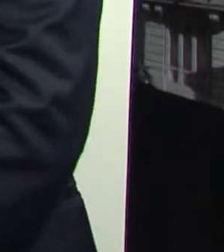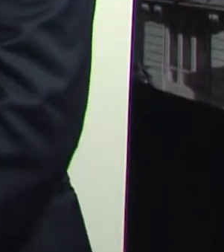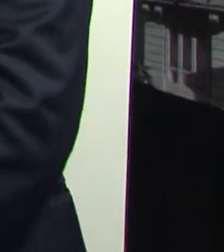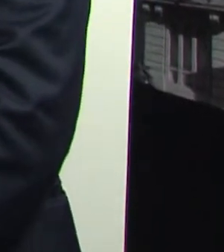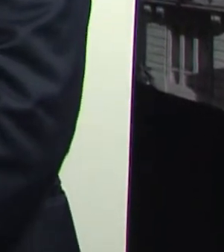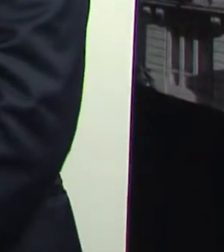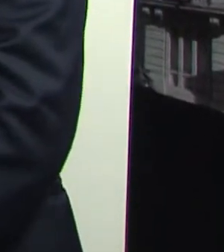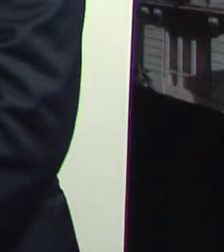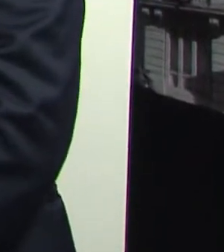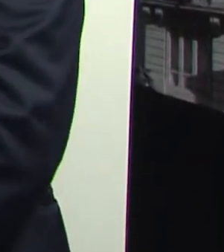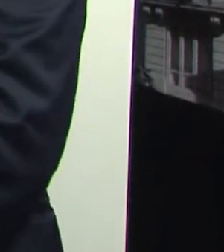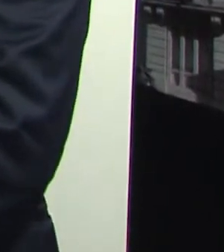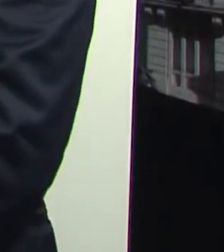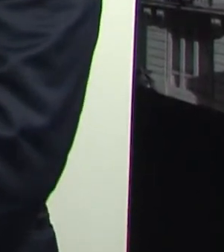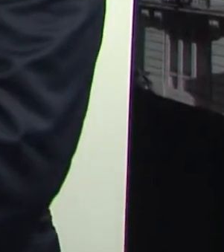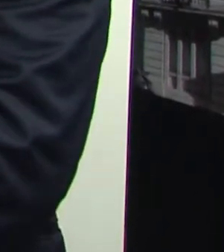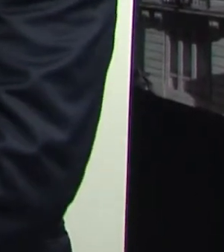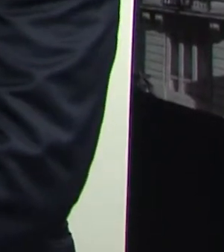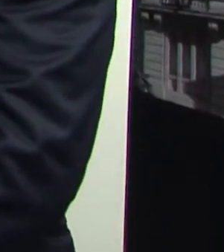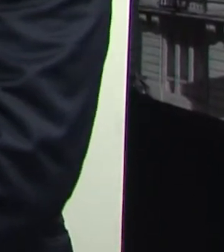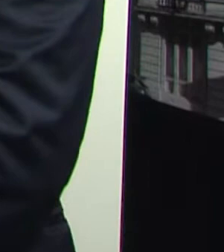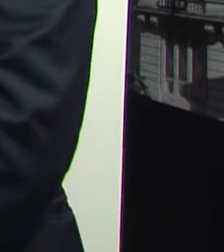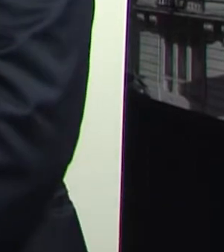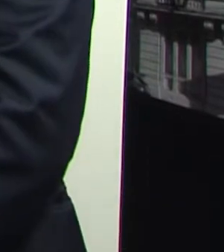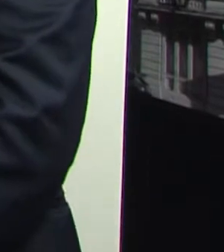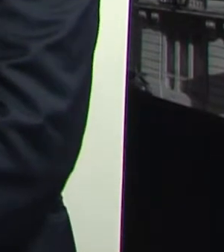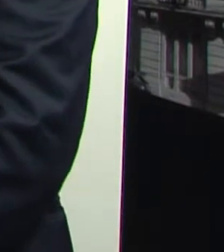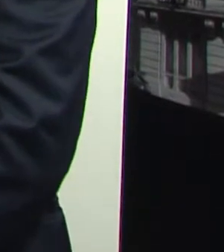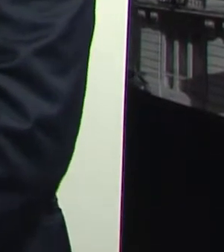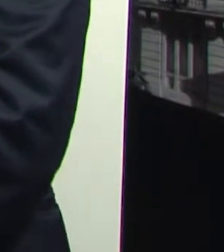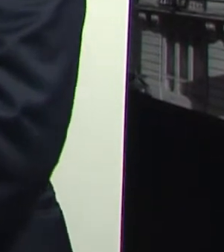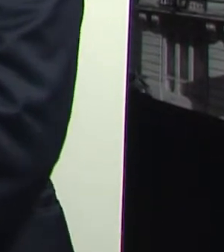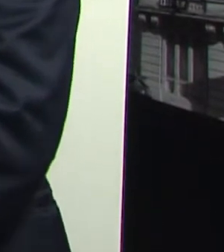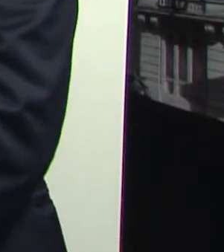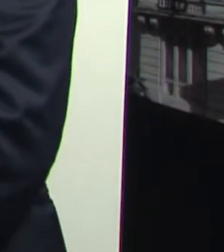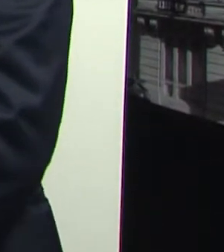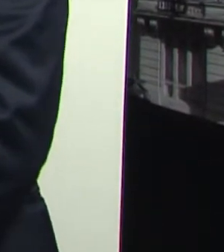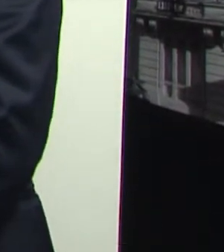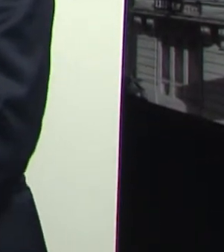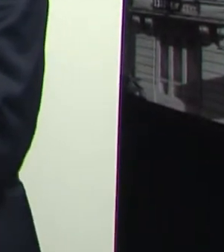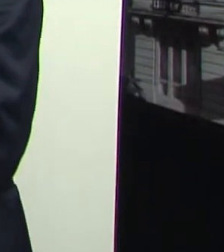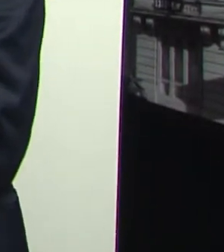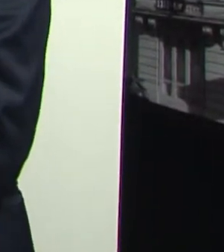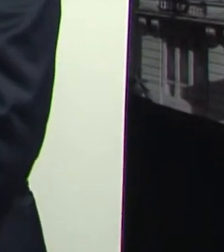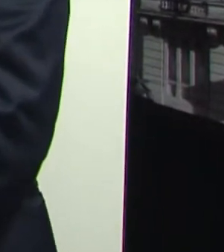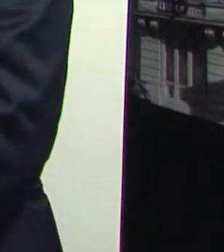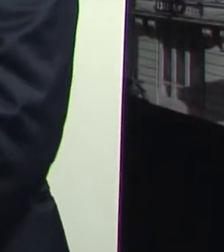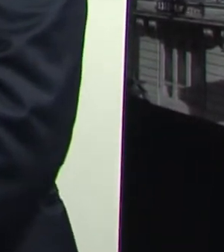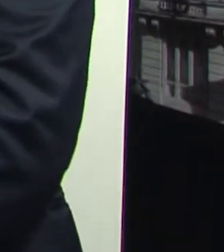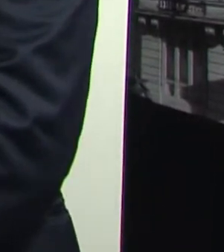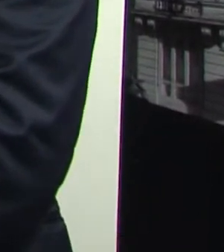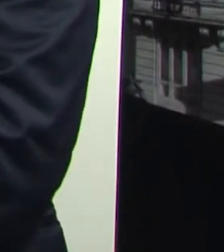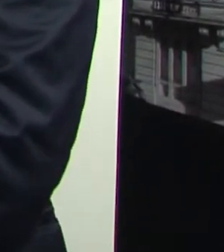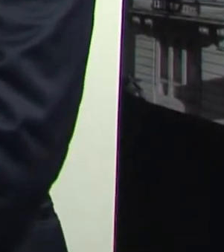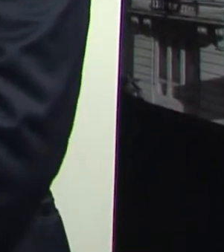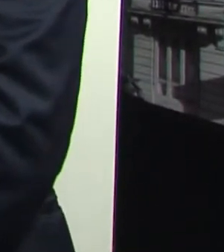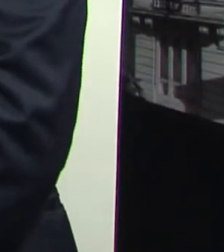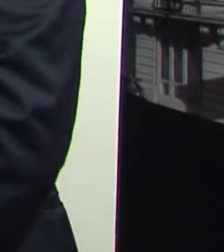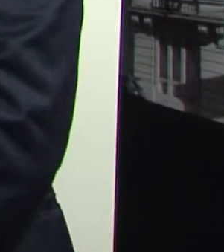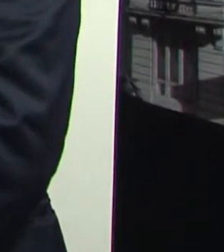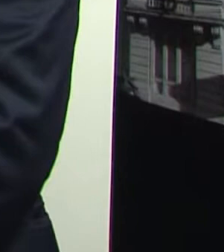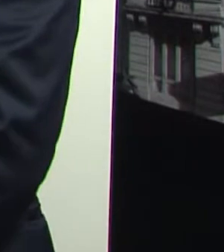Eduardo Leite, o pupilo do Aécio Neves, e o candidato do Haddad, do Lula, que é o Miguel Rosseto. Os três, dos três partidos mais